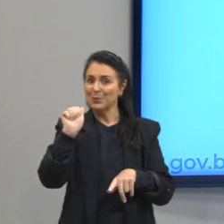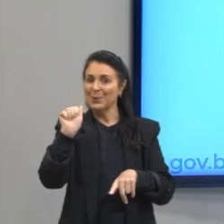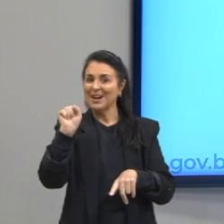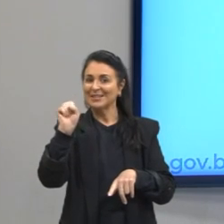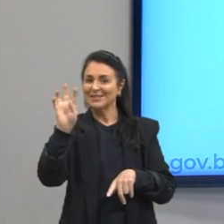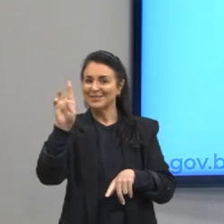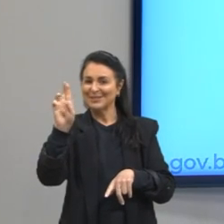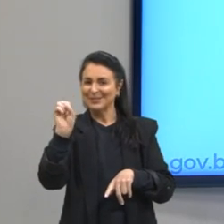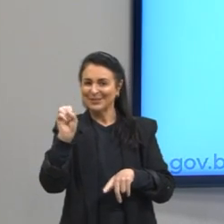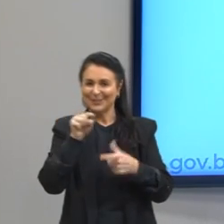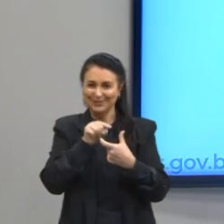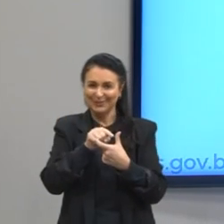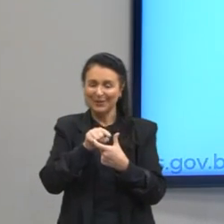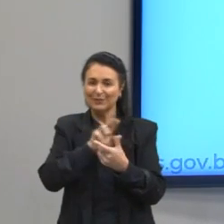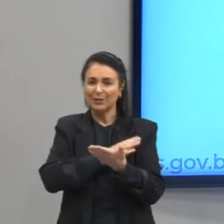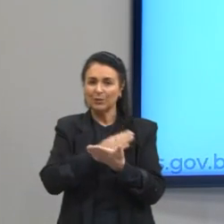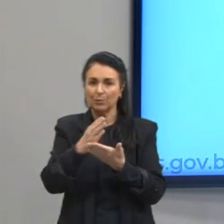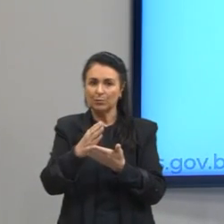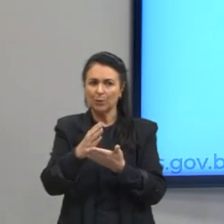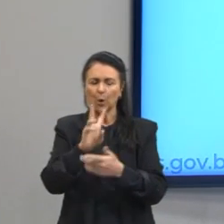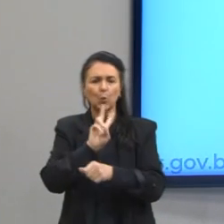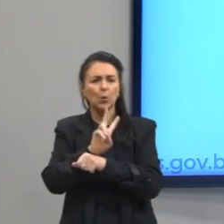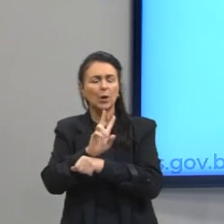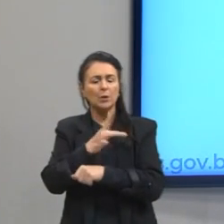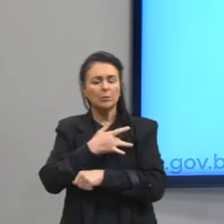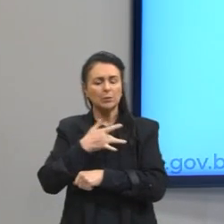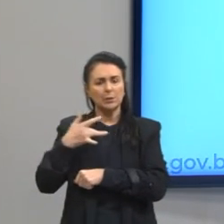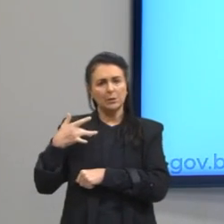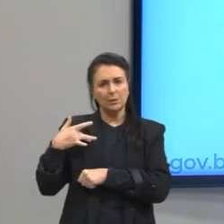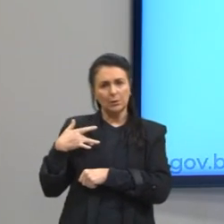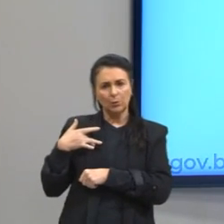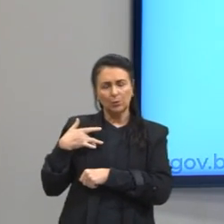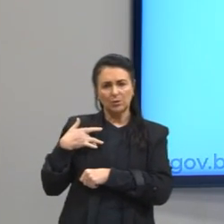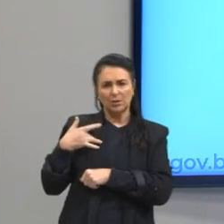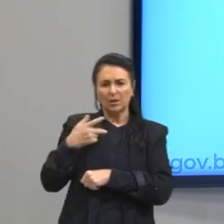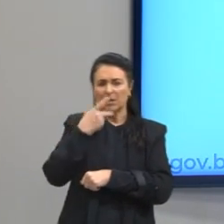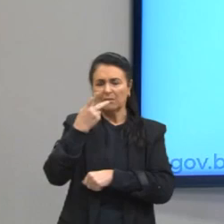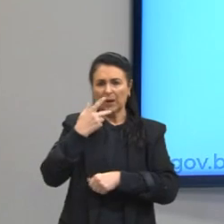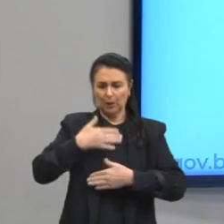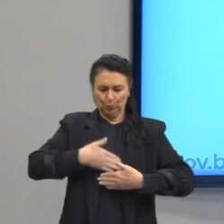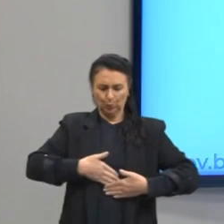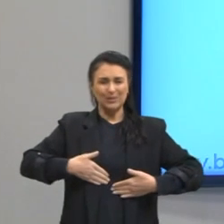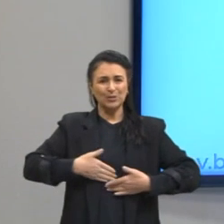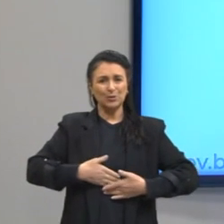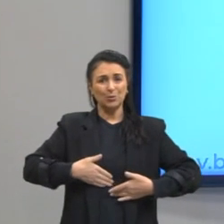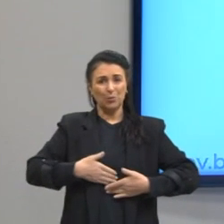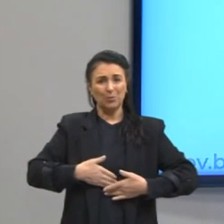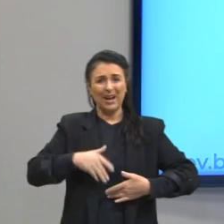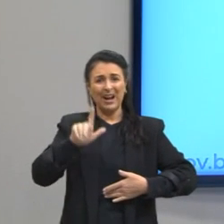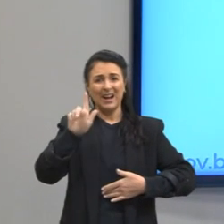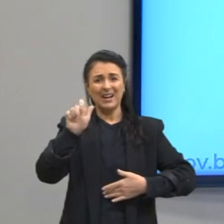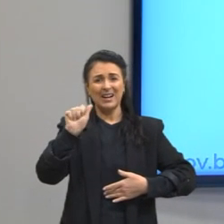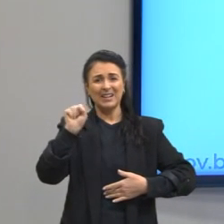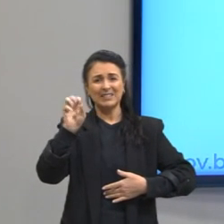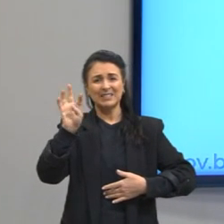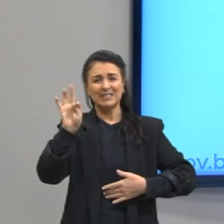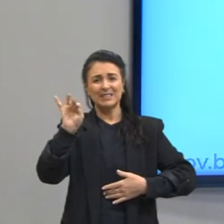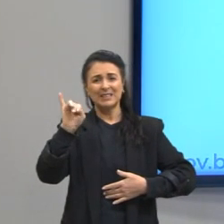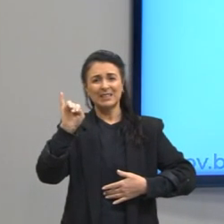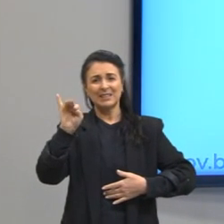Poderia falar sobre cuidados com a saúde, porque aqui fala em área gástrica. Mas não é isso. Ele não chega a ser